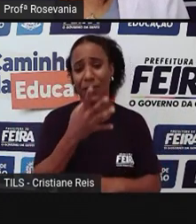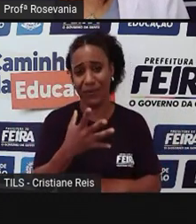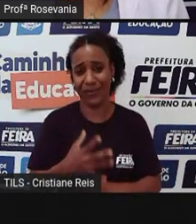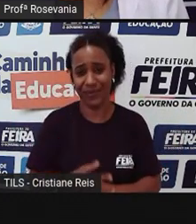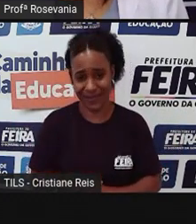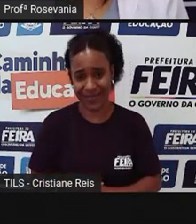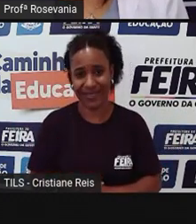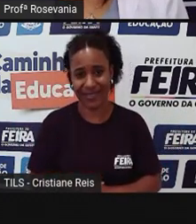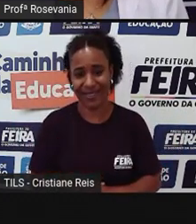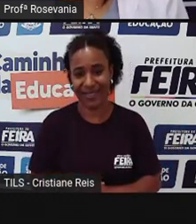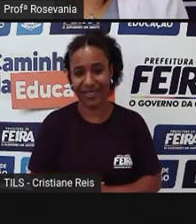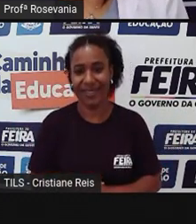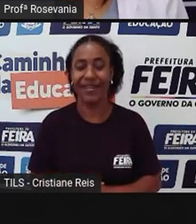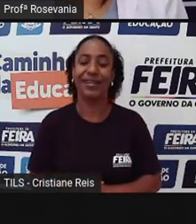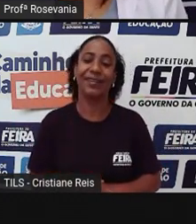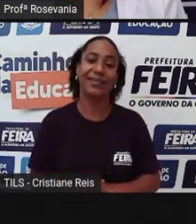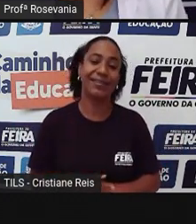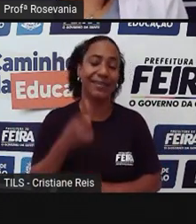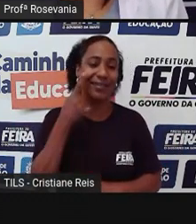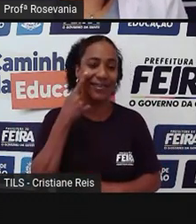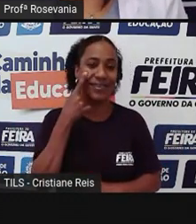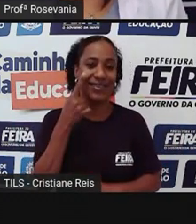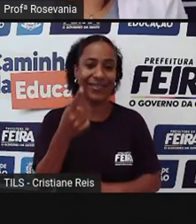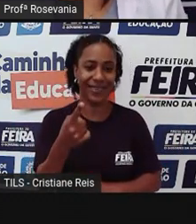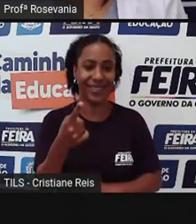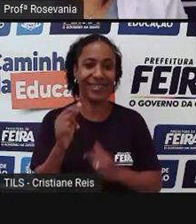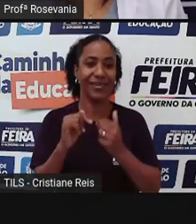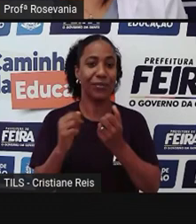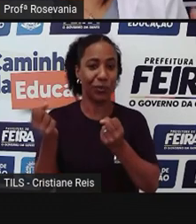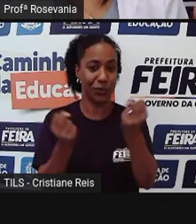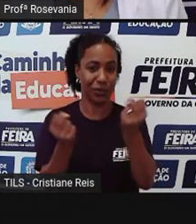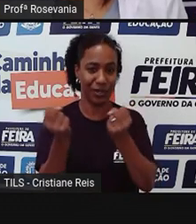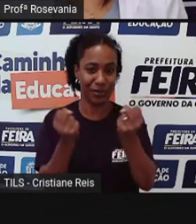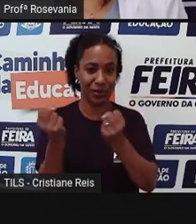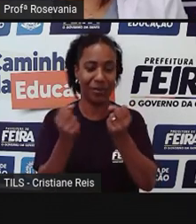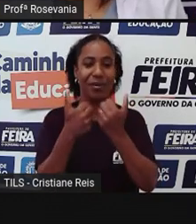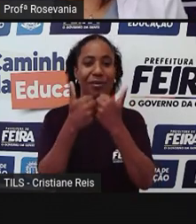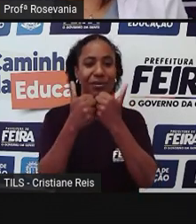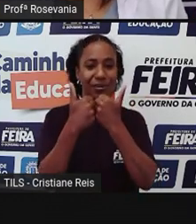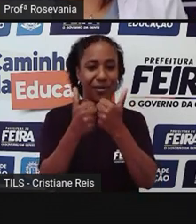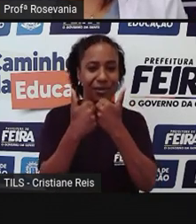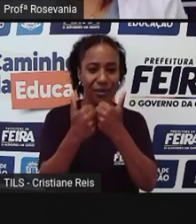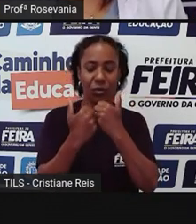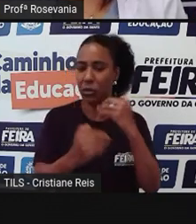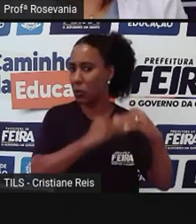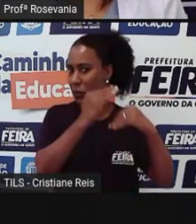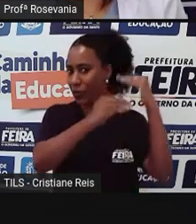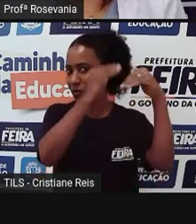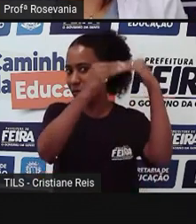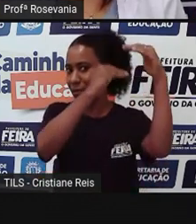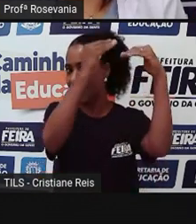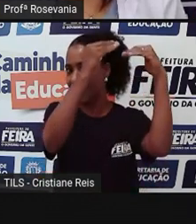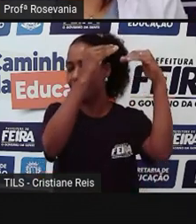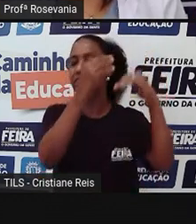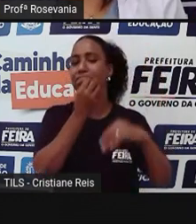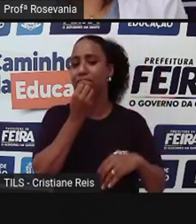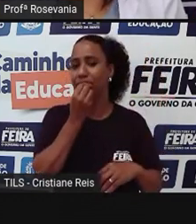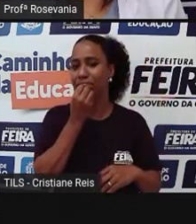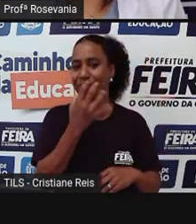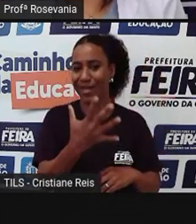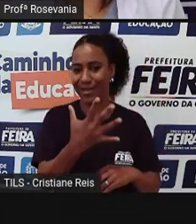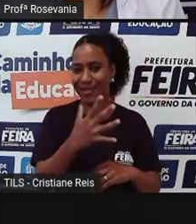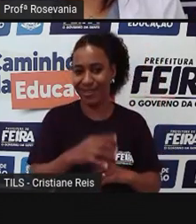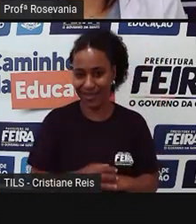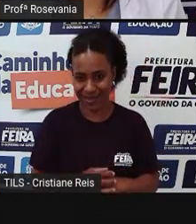percebe que tem todo um desenvolvimento de transporte, a gente tem um desenvolvimento também relacionado